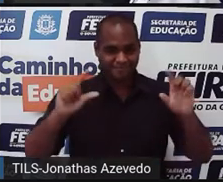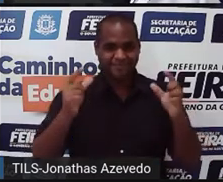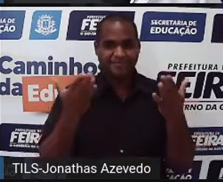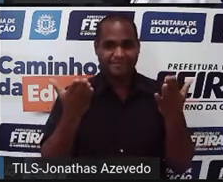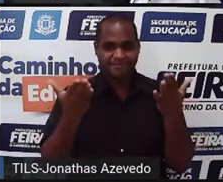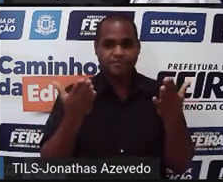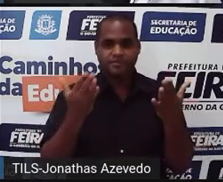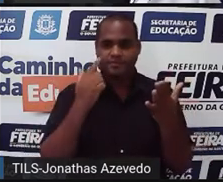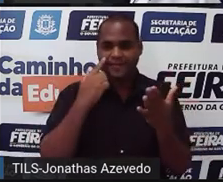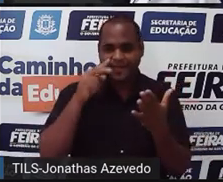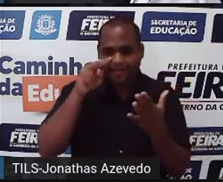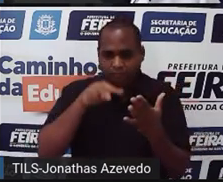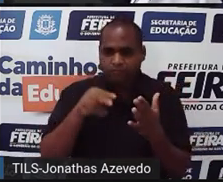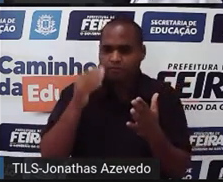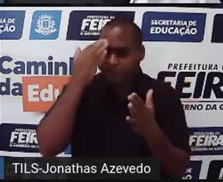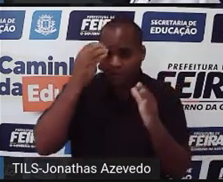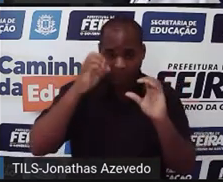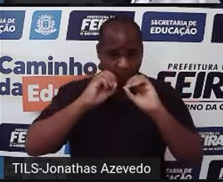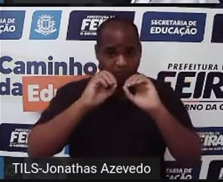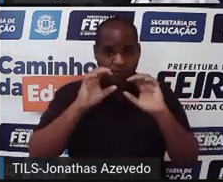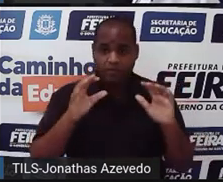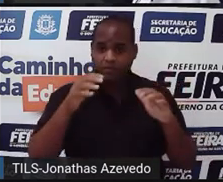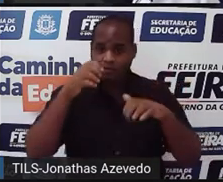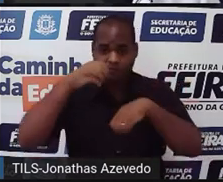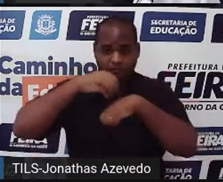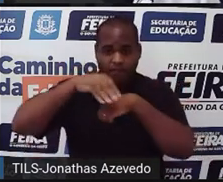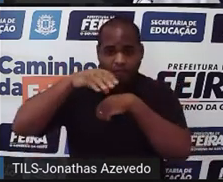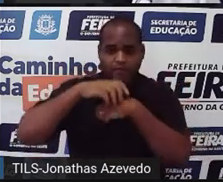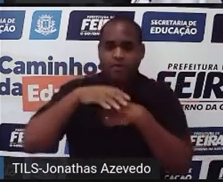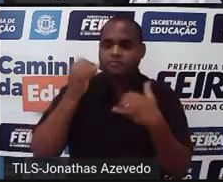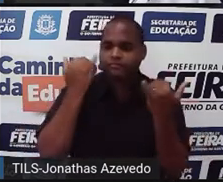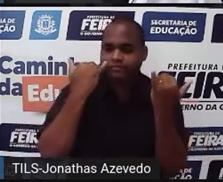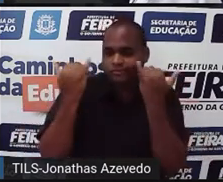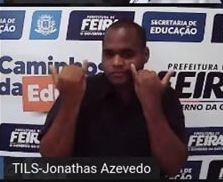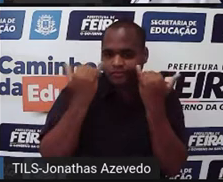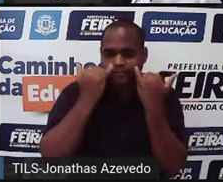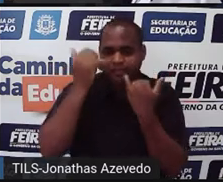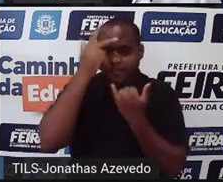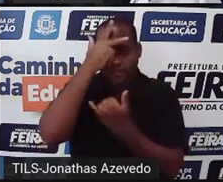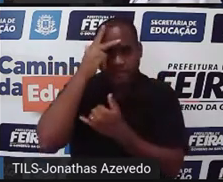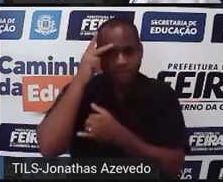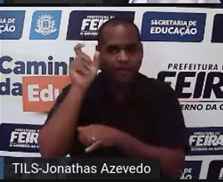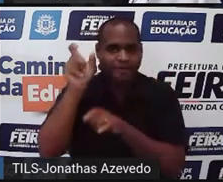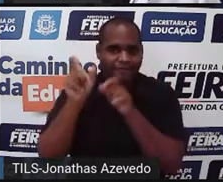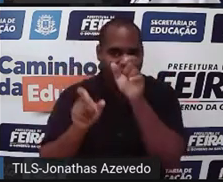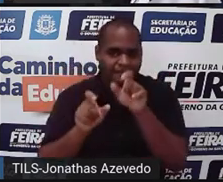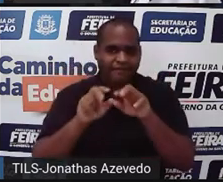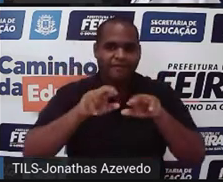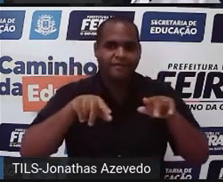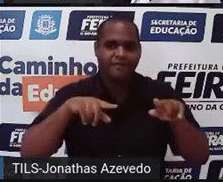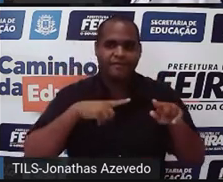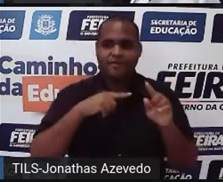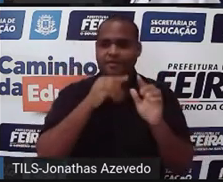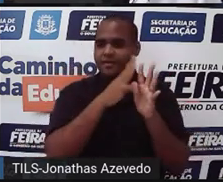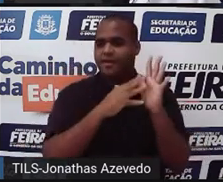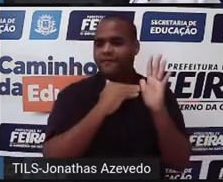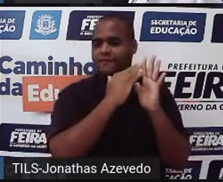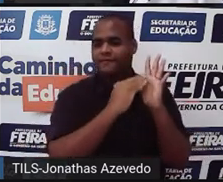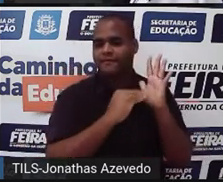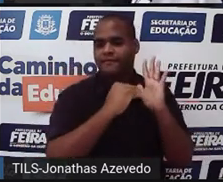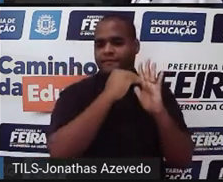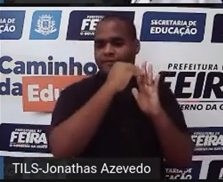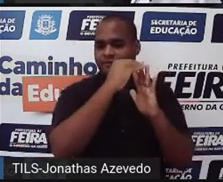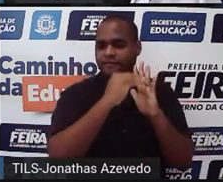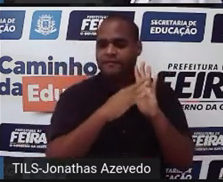Ler e interpretar informações por meio de registros pessoais, em tabelas, gráficos de coluna simples, né?